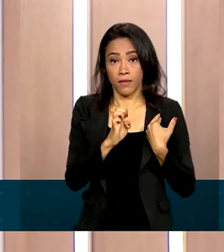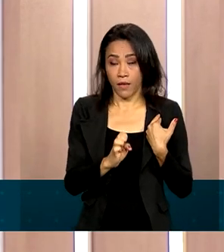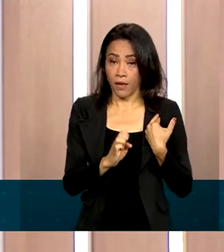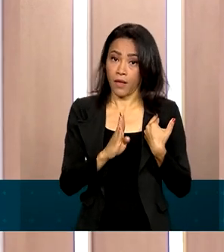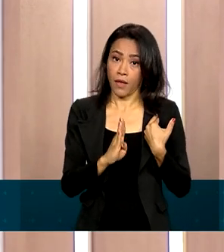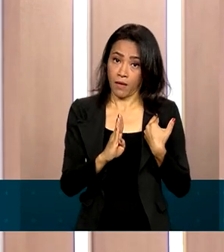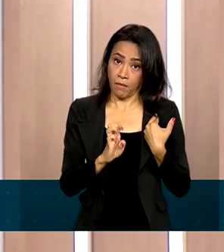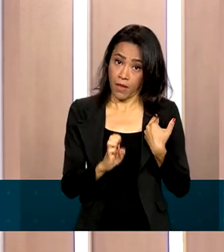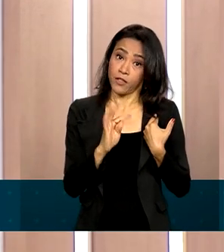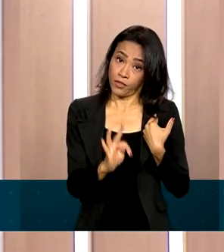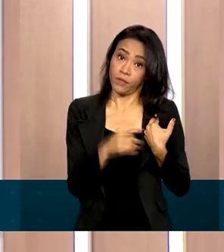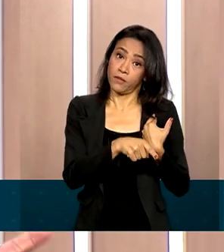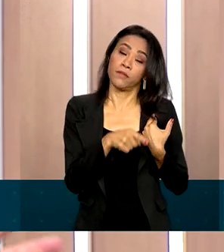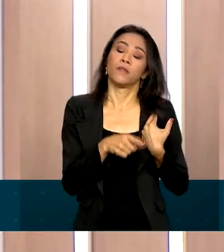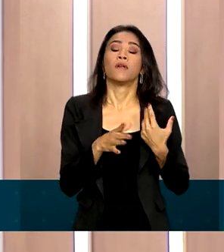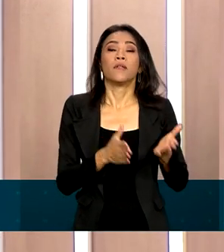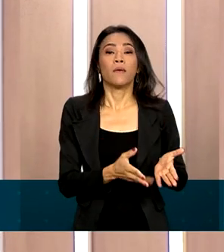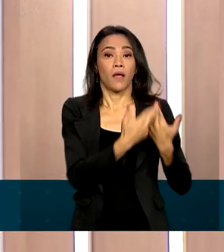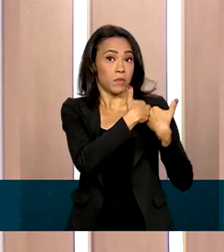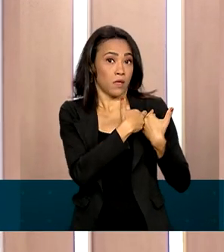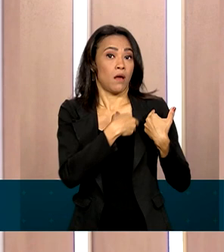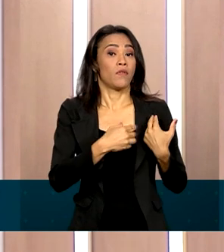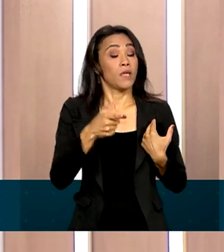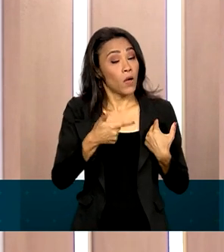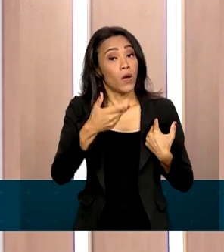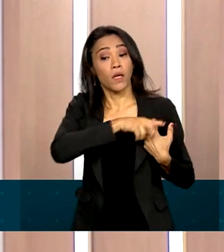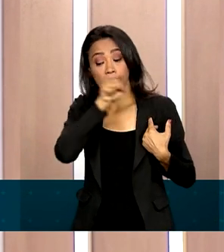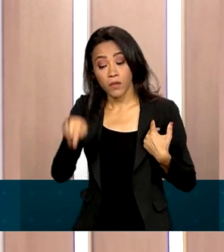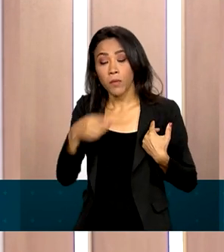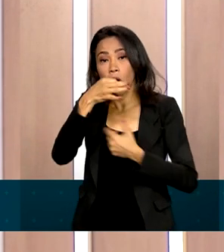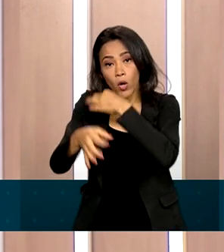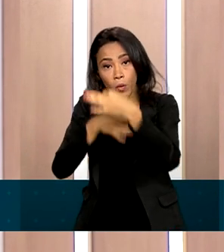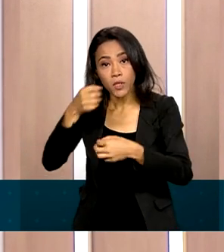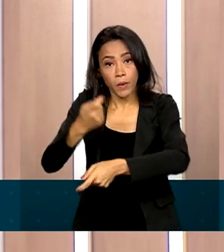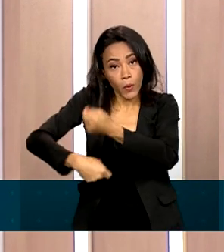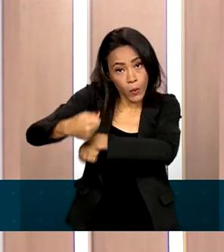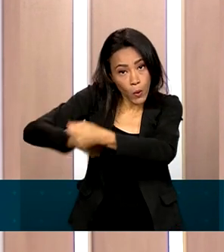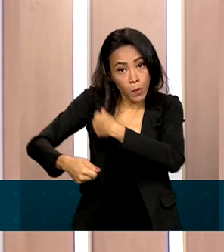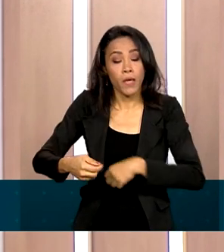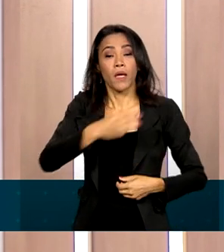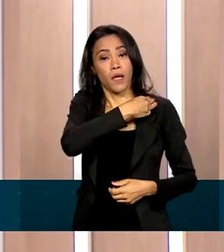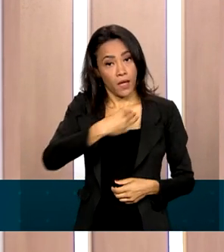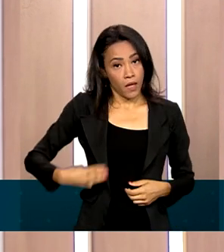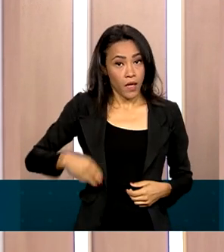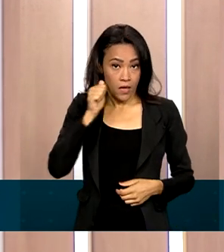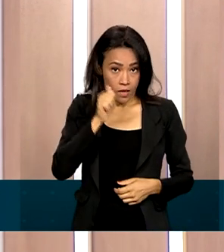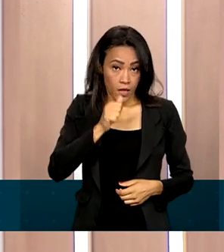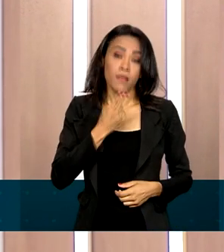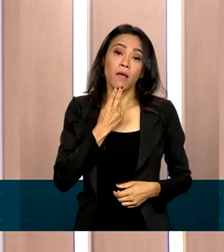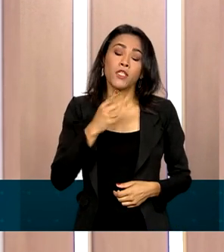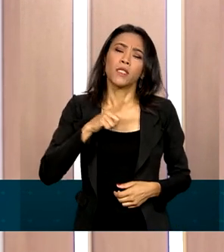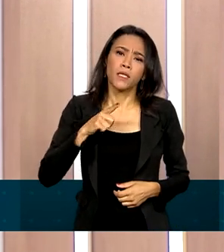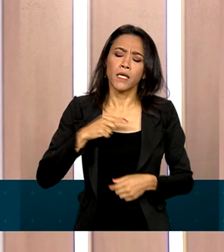defendido, inclusive, uma âncora fiscal. E aí já passamos para os comentários econômicos. A ministra tem, inclusive, se reunido bastante com o ministro da Fazenda, eles têm